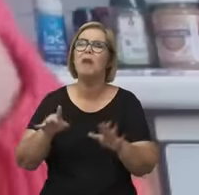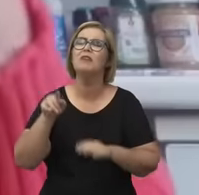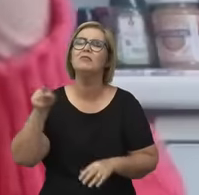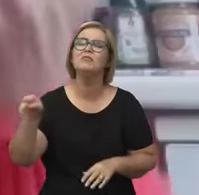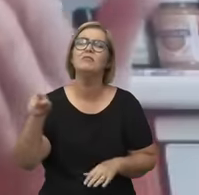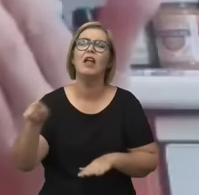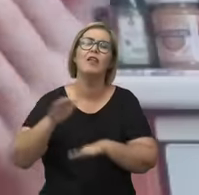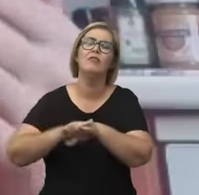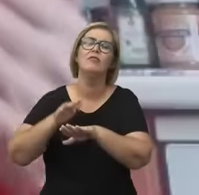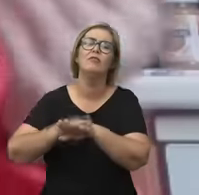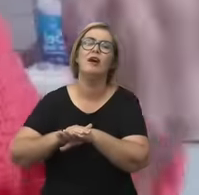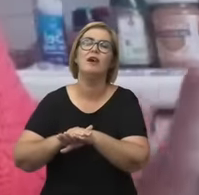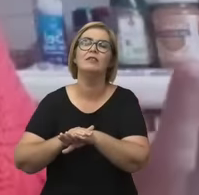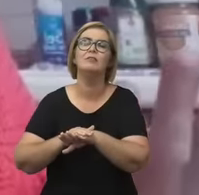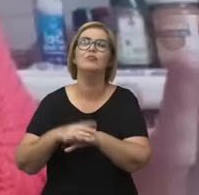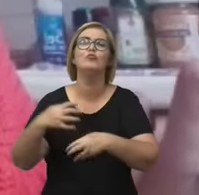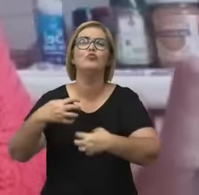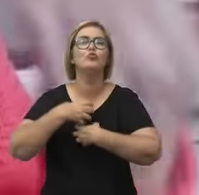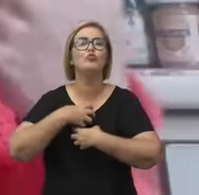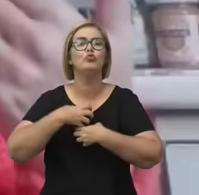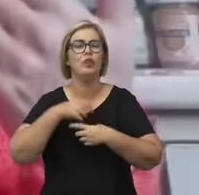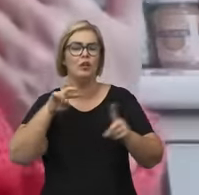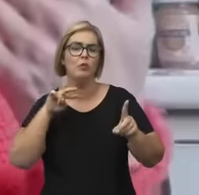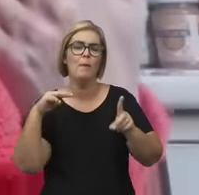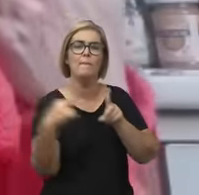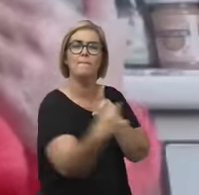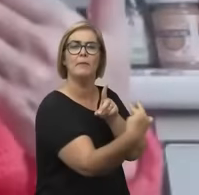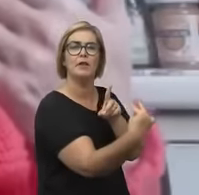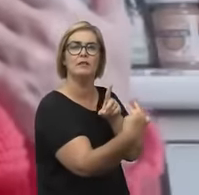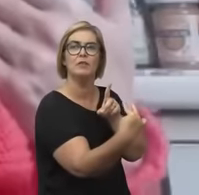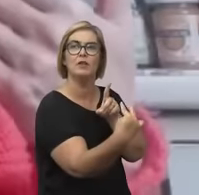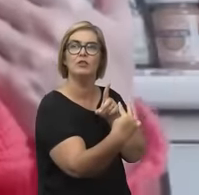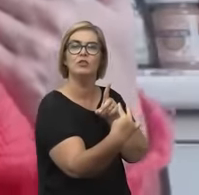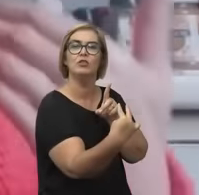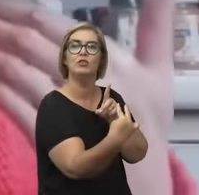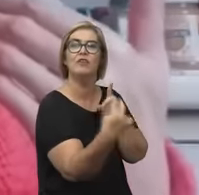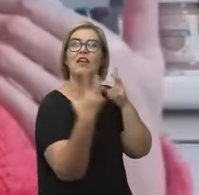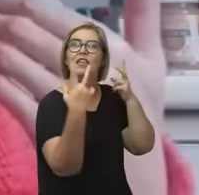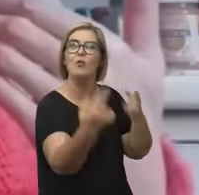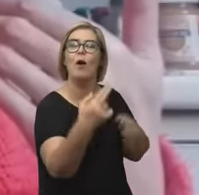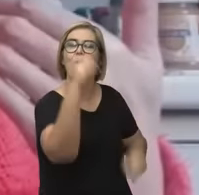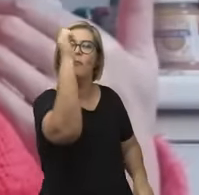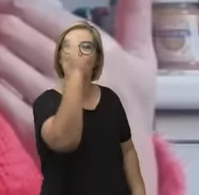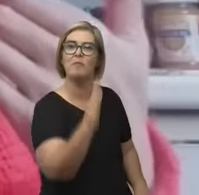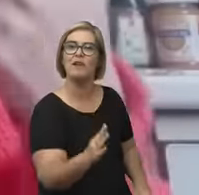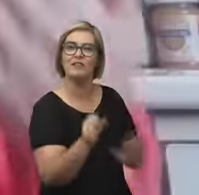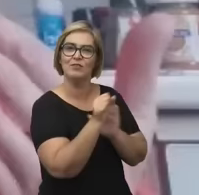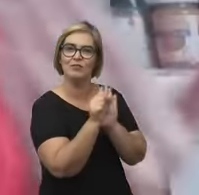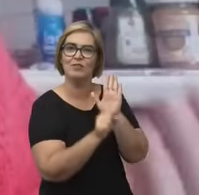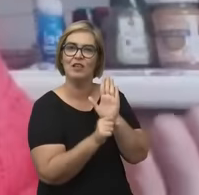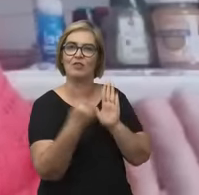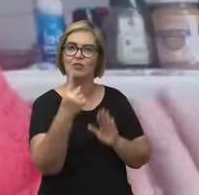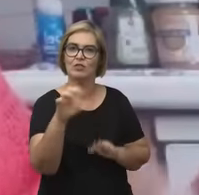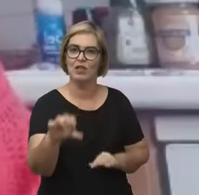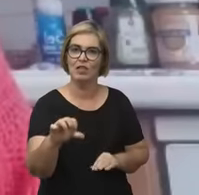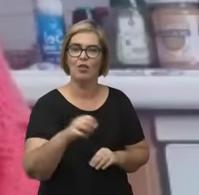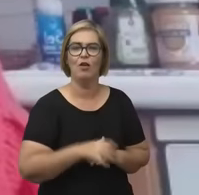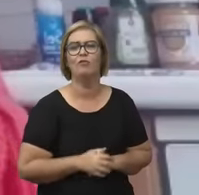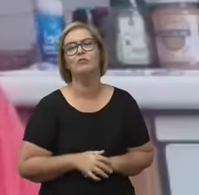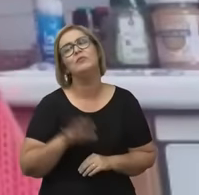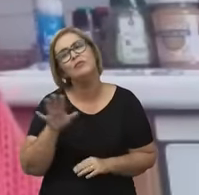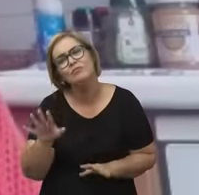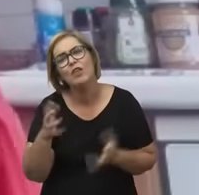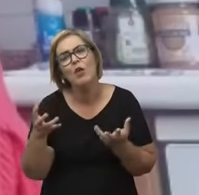de um ponto de vista, de uma perspectiva que é a nossa, que é a brasileira do século XIX. Então, se possível,